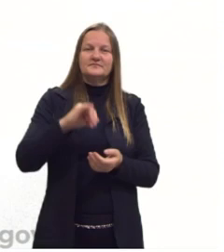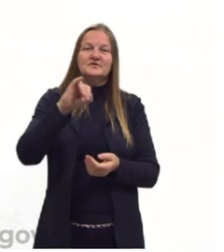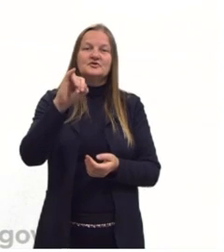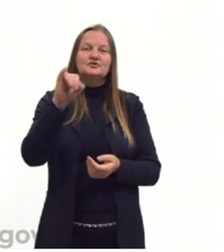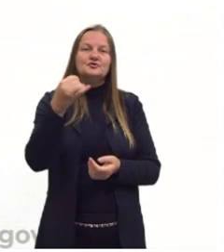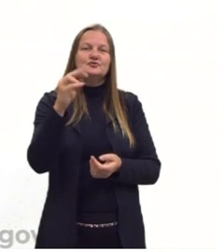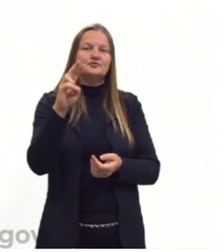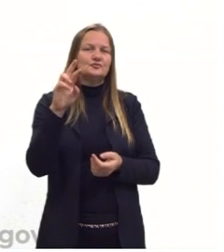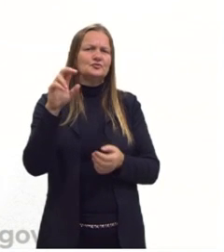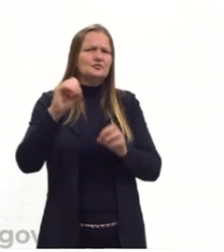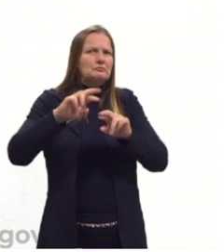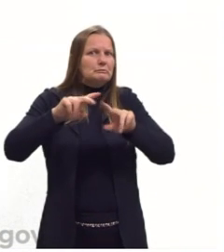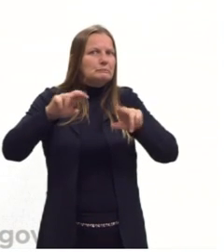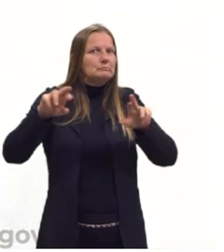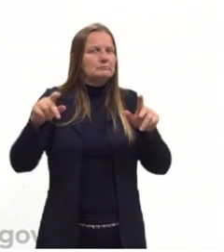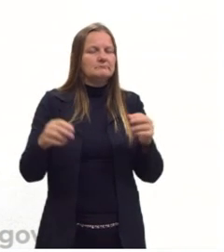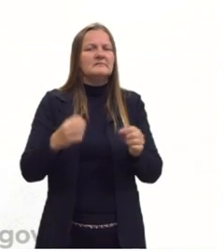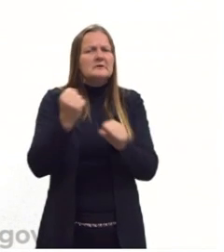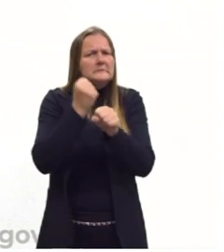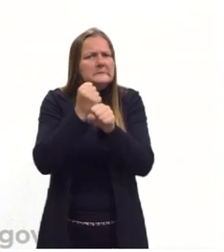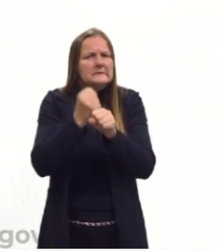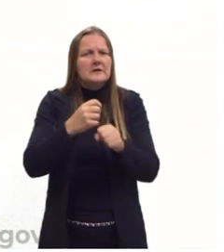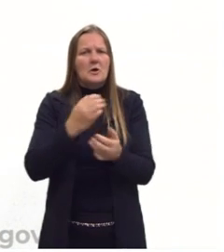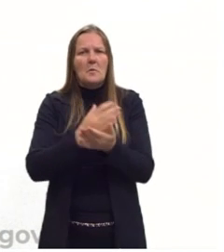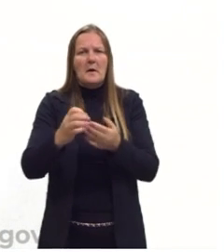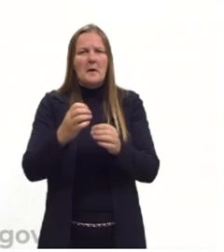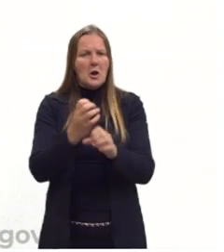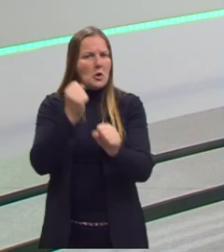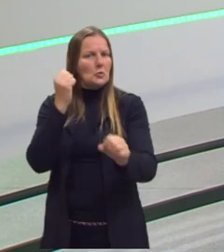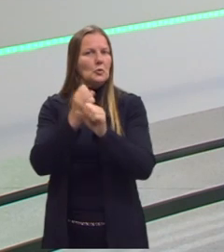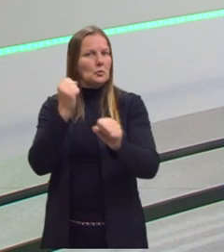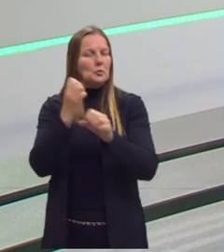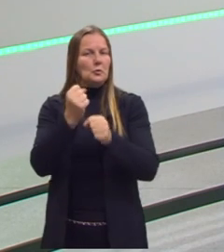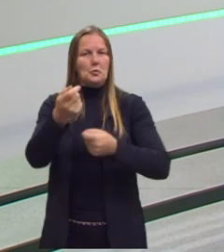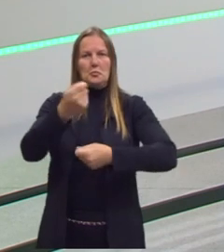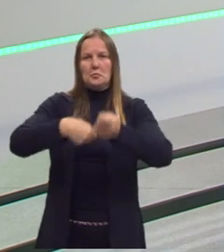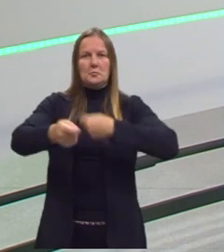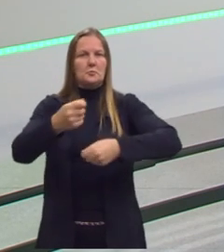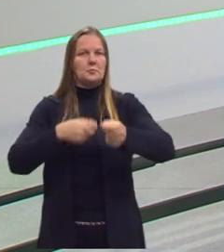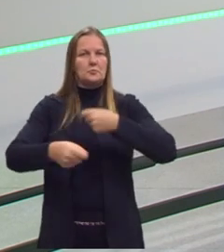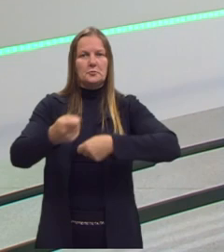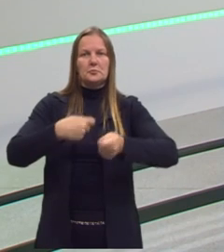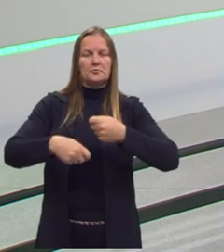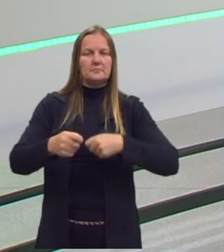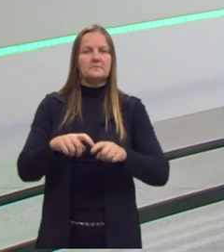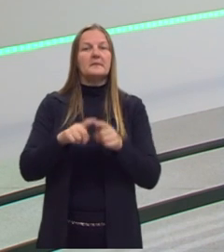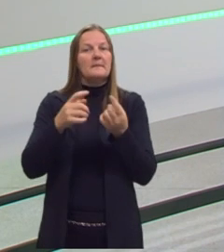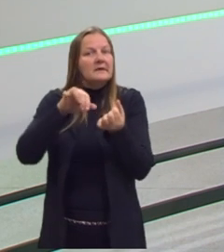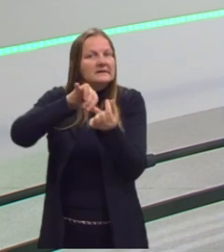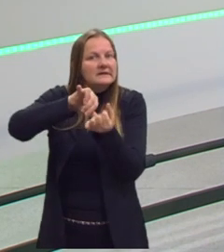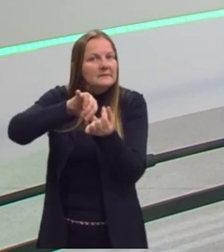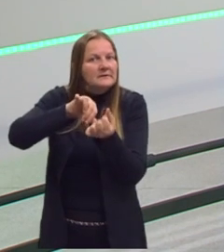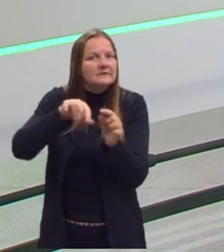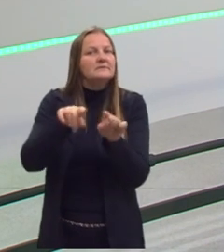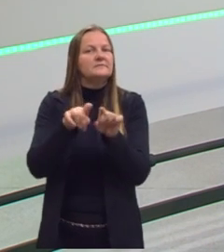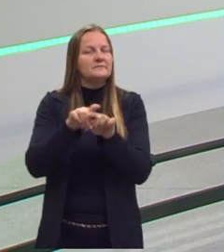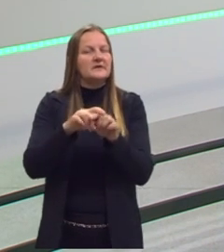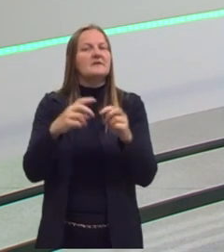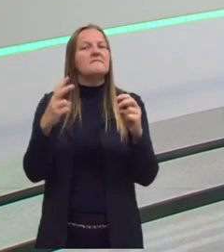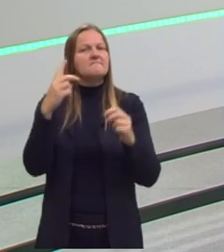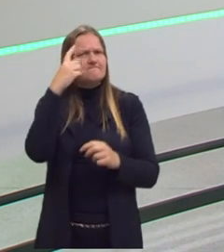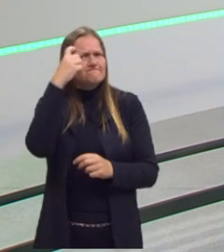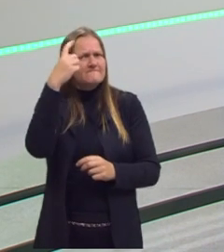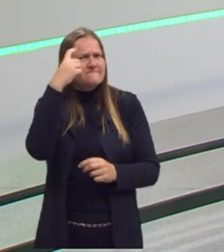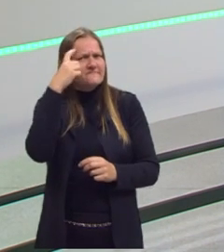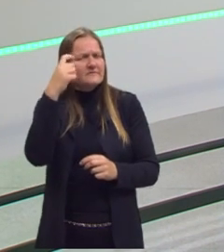e começa a ser importante produzir, lucrar, fazer comércio. Mas o capitalismo, ele também começa com um processo de violência,